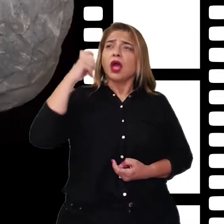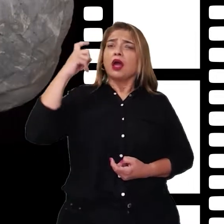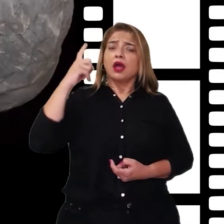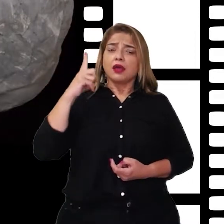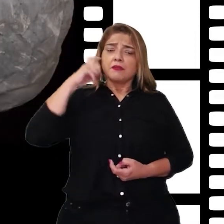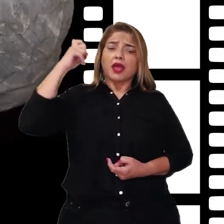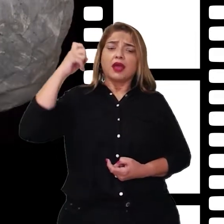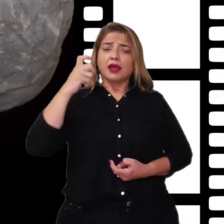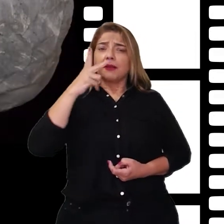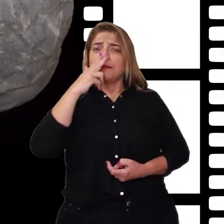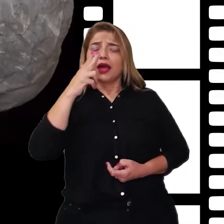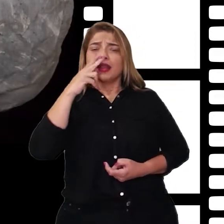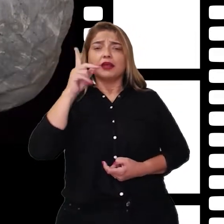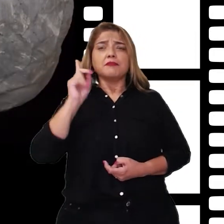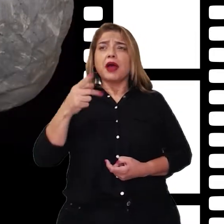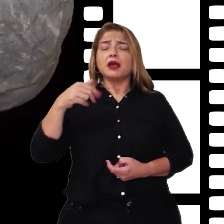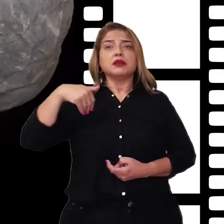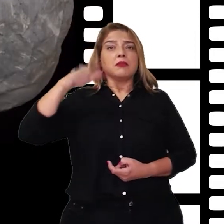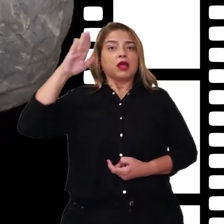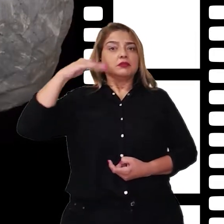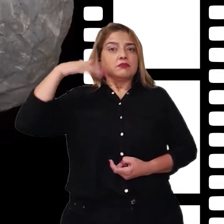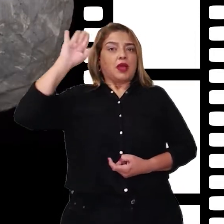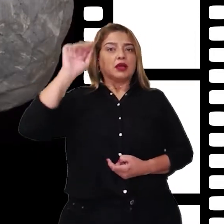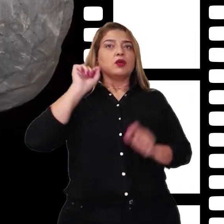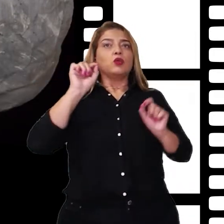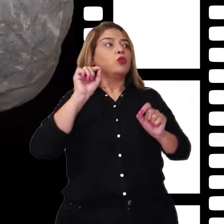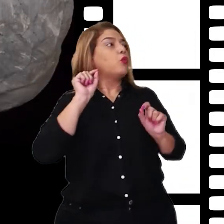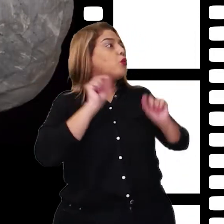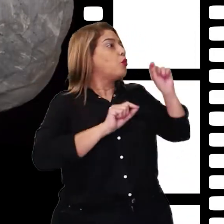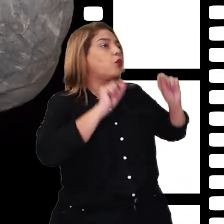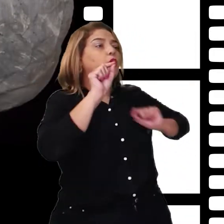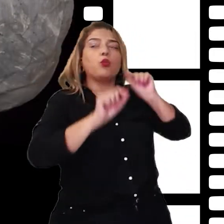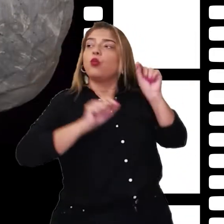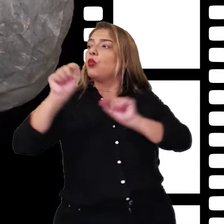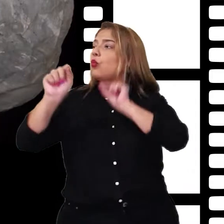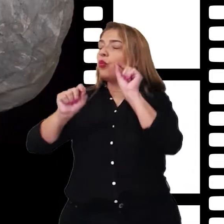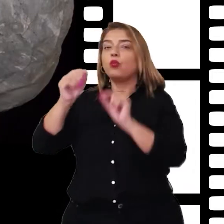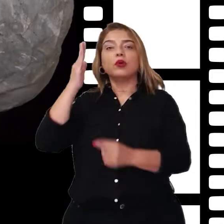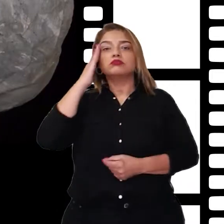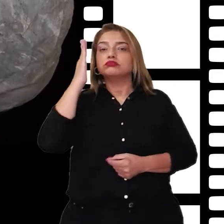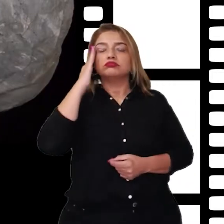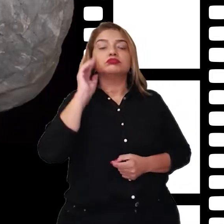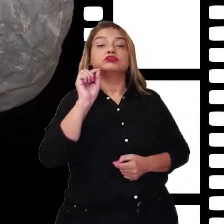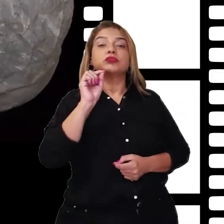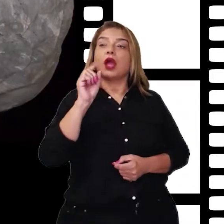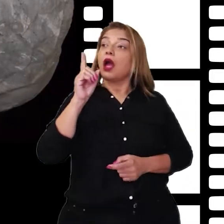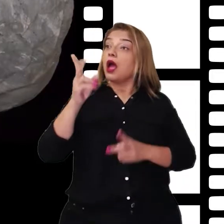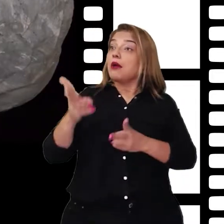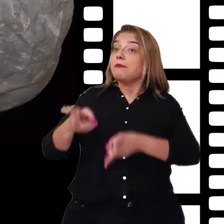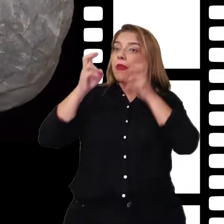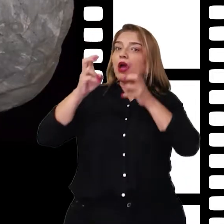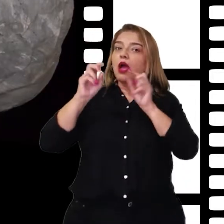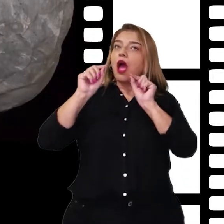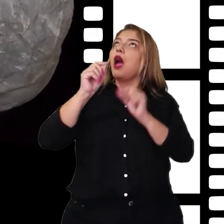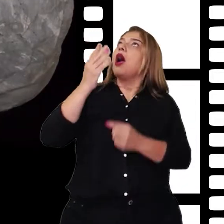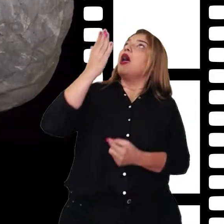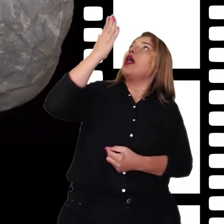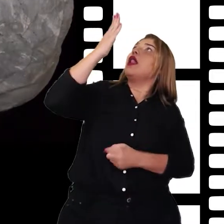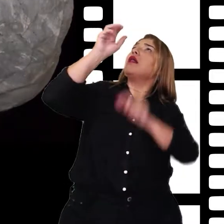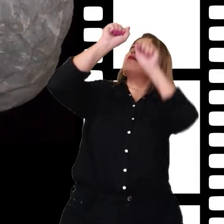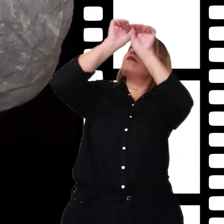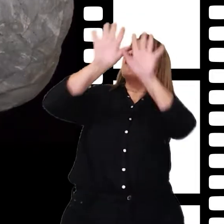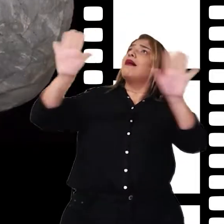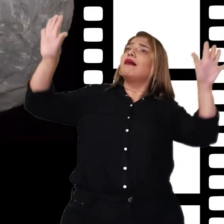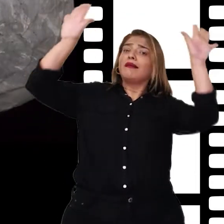aumentar e aumentar e aumentar. E o menino não sabia de onde vinha. Até que ele percebeu que vinha do céu. E